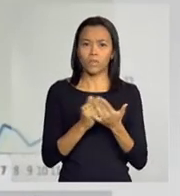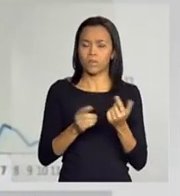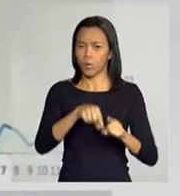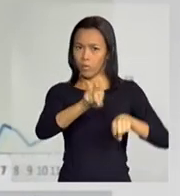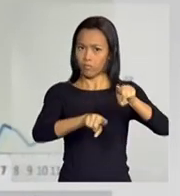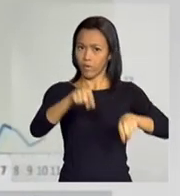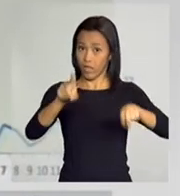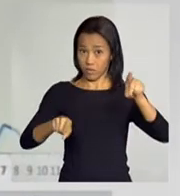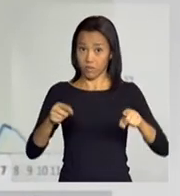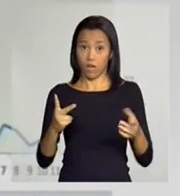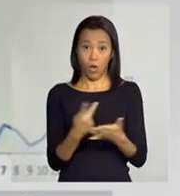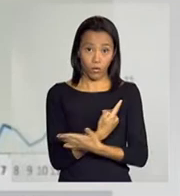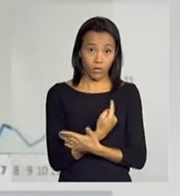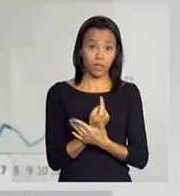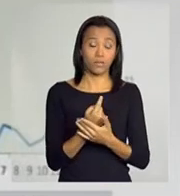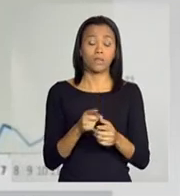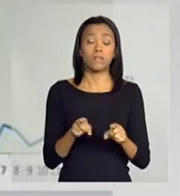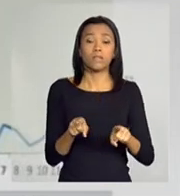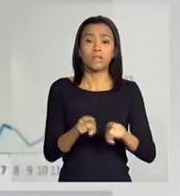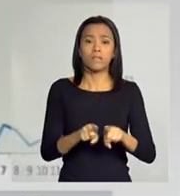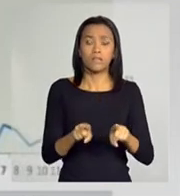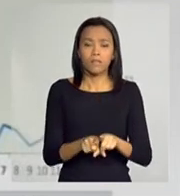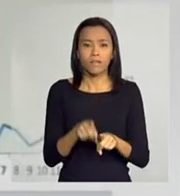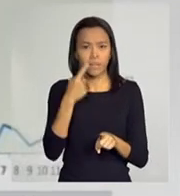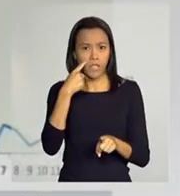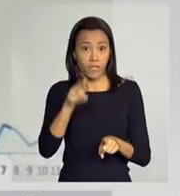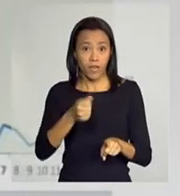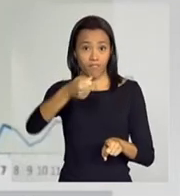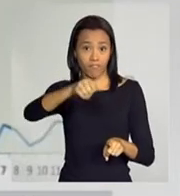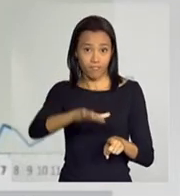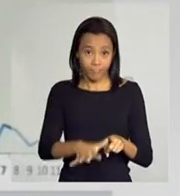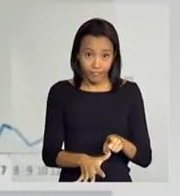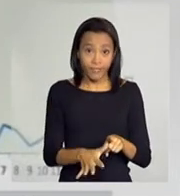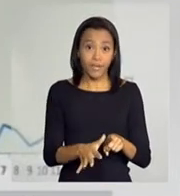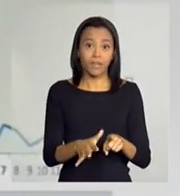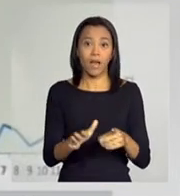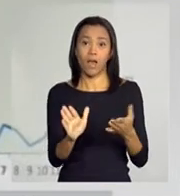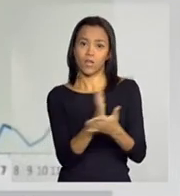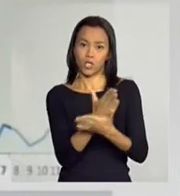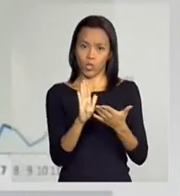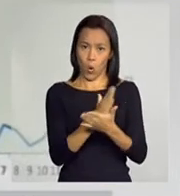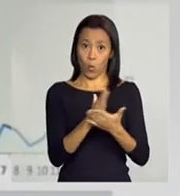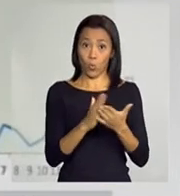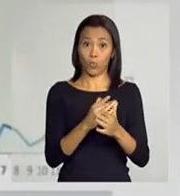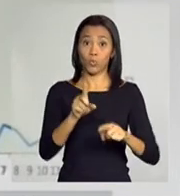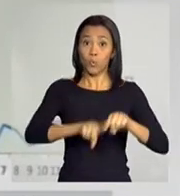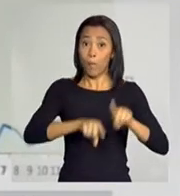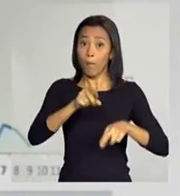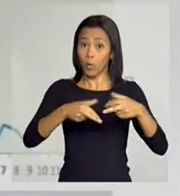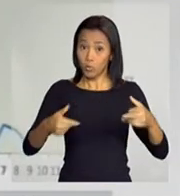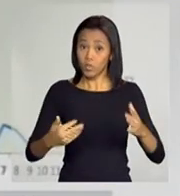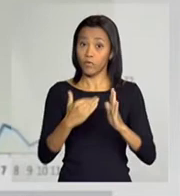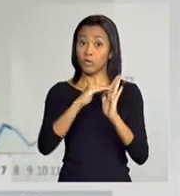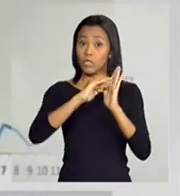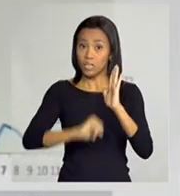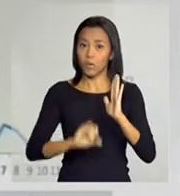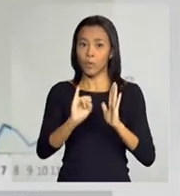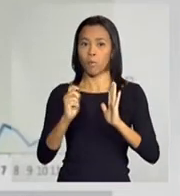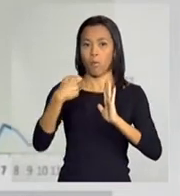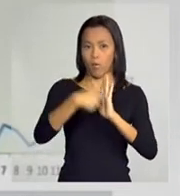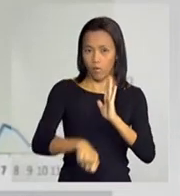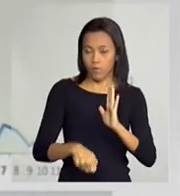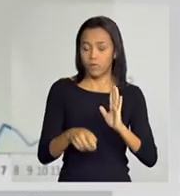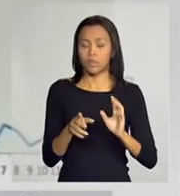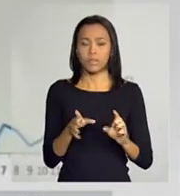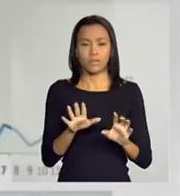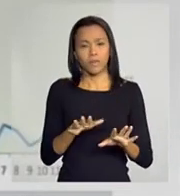e aqui também fica evidente a queda dos preços dos produtos desonerados, embora marginalmente a queda tenha sido